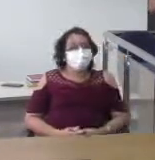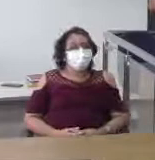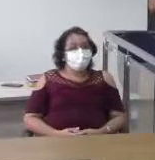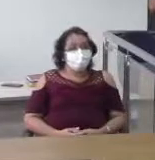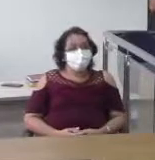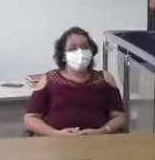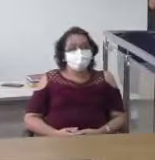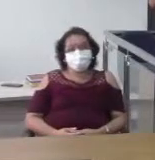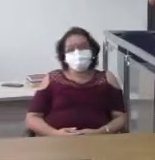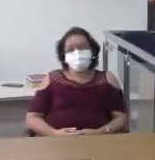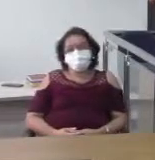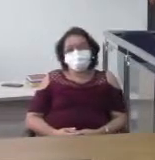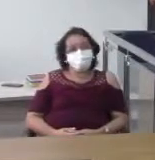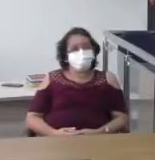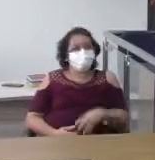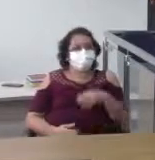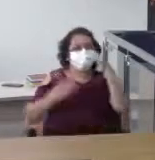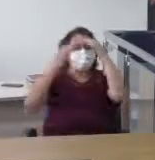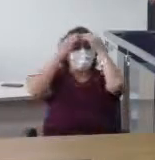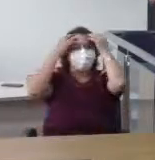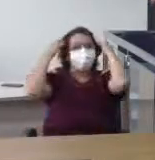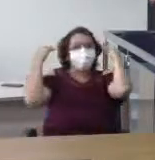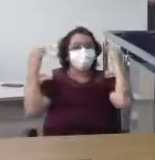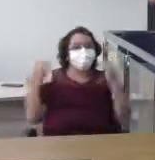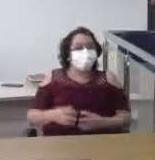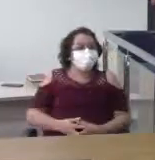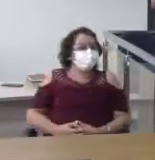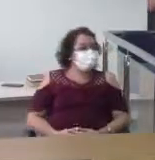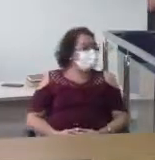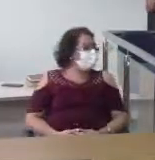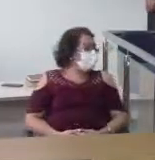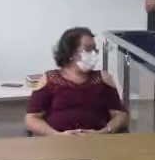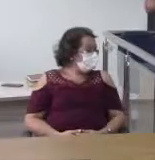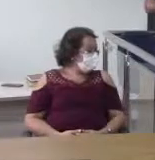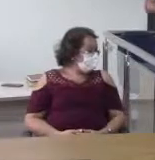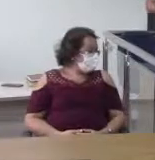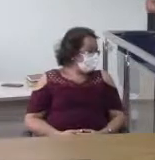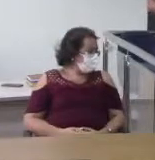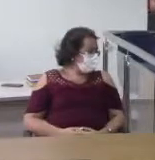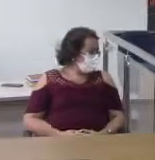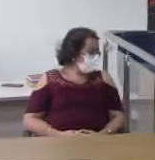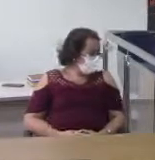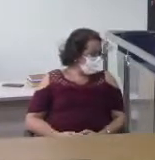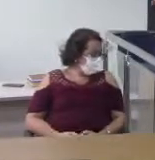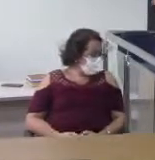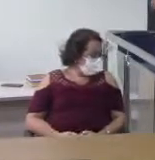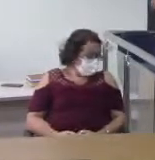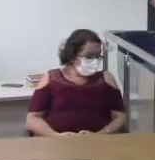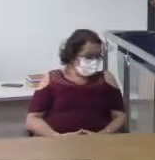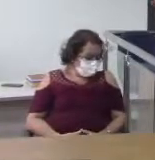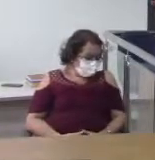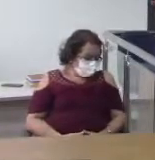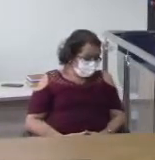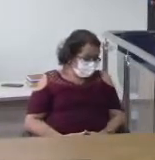ratificou que vai ter ainda cadeiras do lado de fora para caso algumas pessoas não se sintam bem estando lá